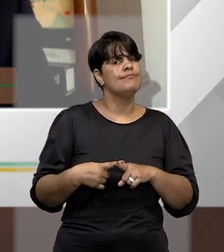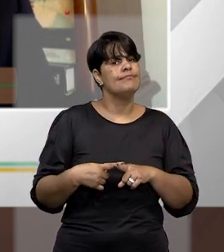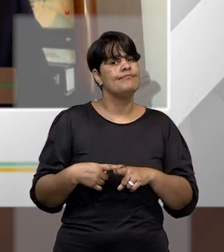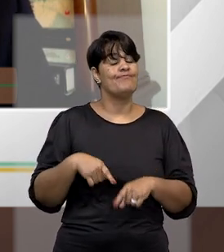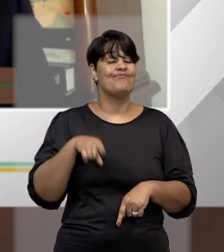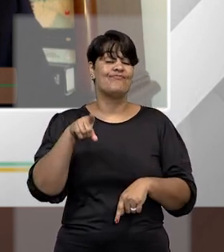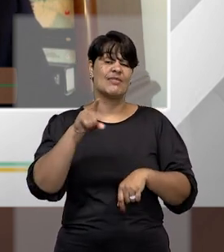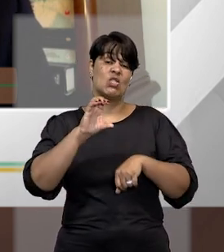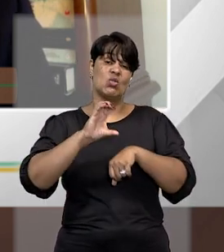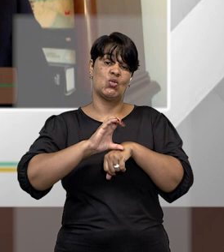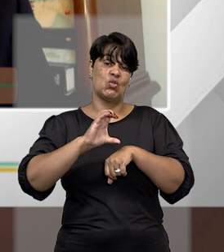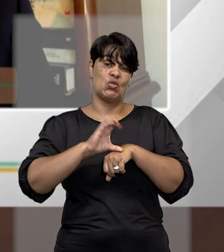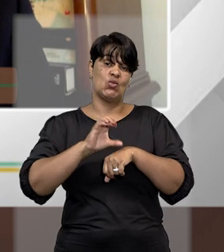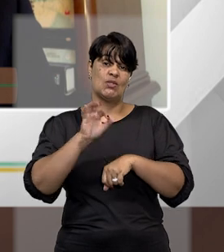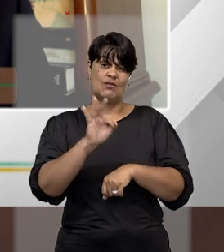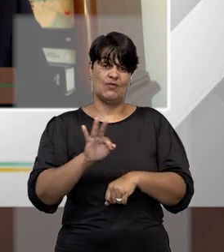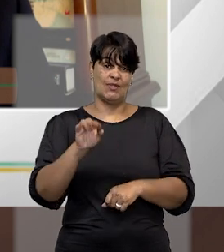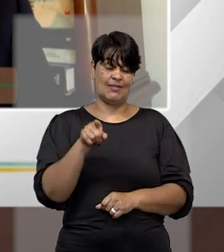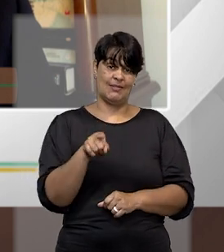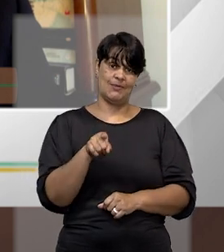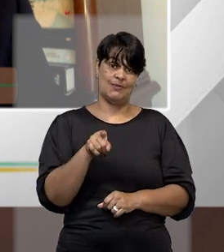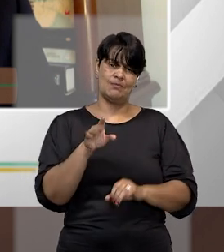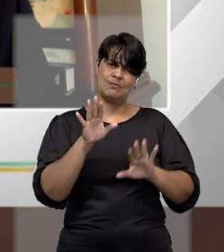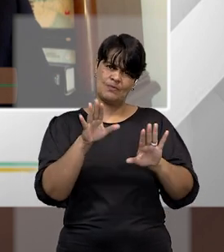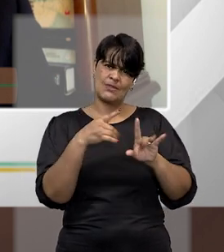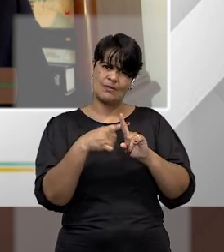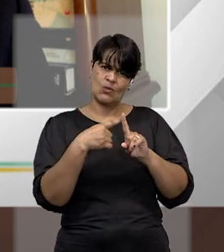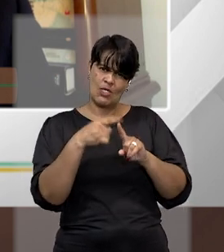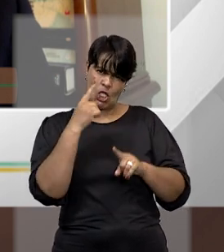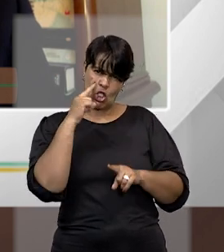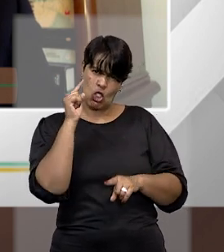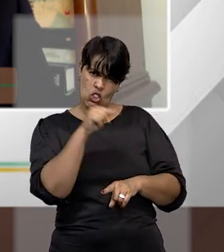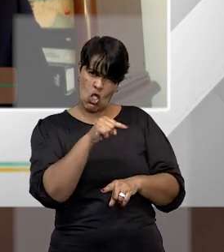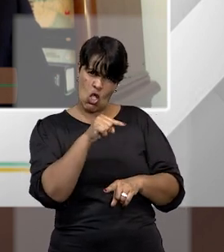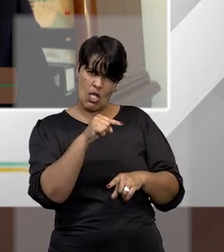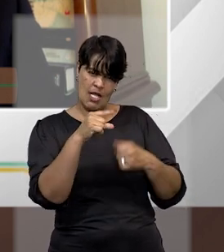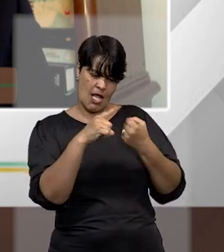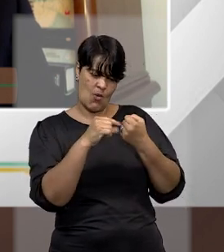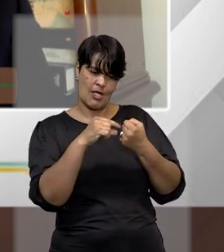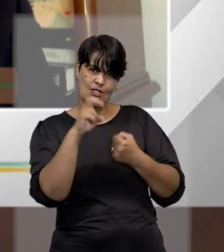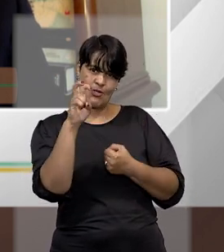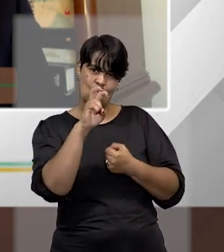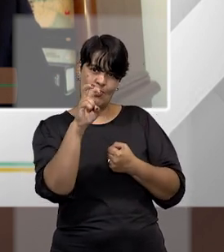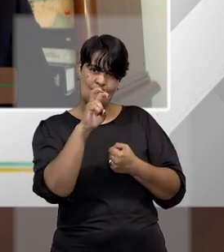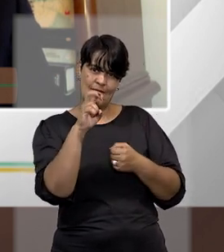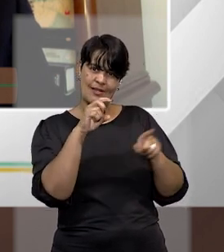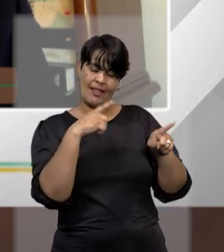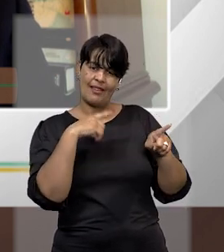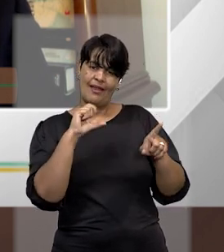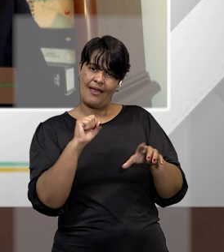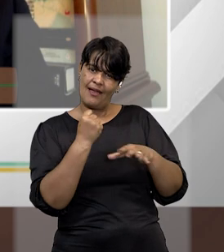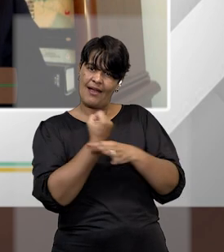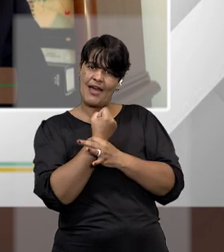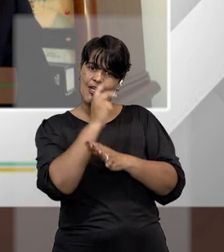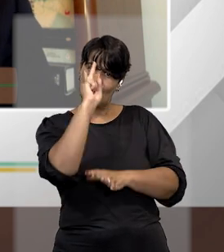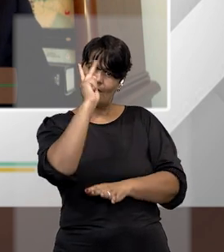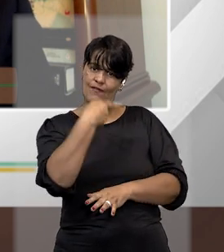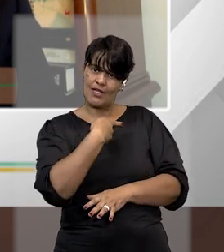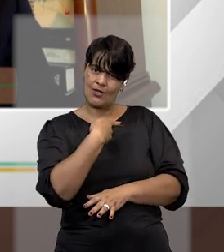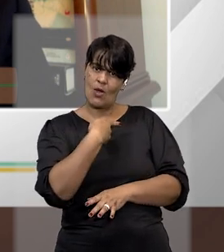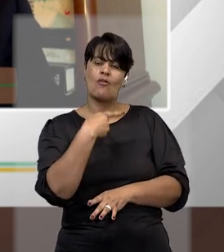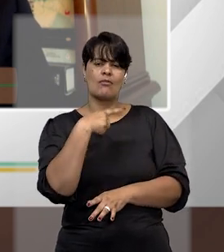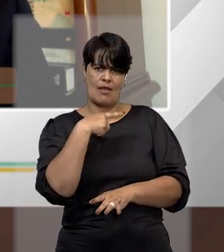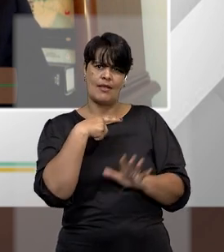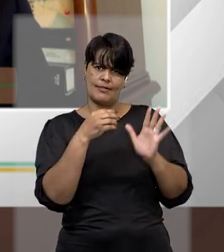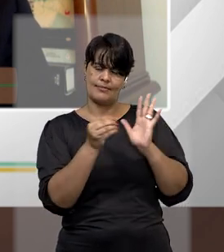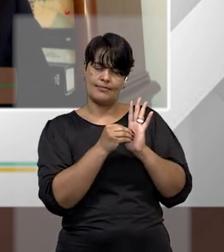Primeiro, se nós repararmos, Fátima, nós vamos ver que lá no artigo 5º, uma das garantias individuais que existe na nossa Constituição, é a